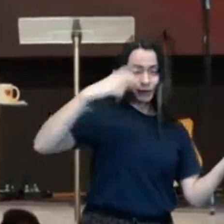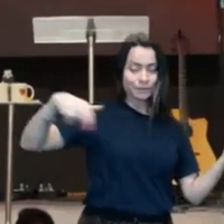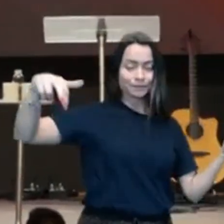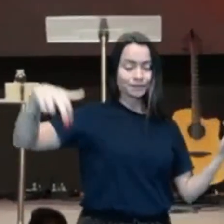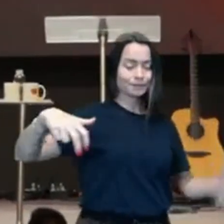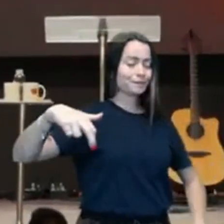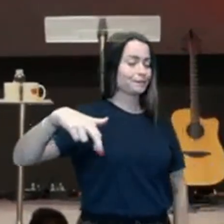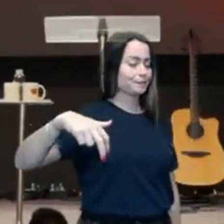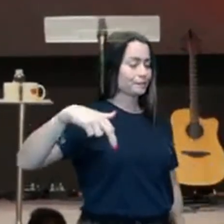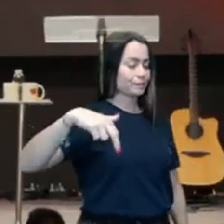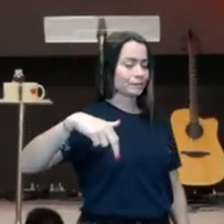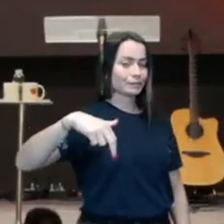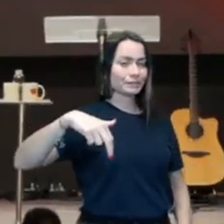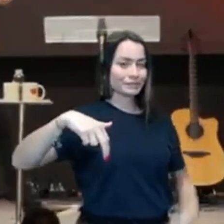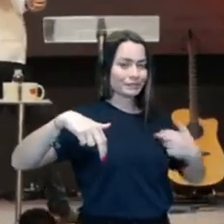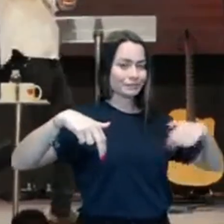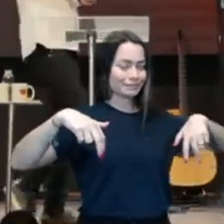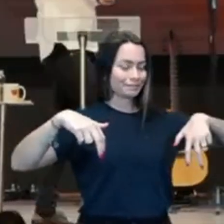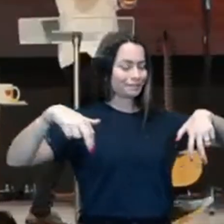Veio na minha reta,